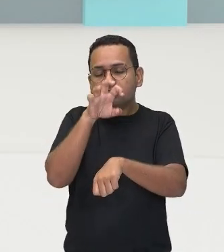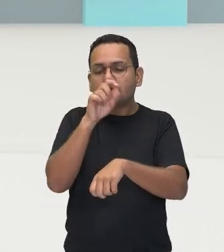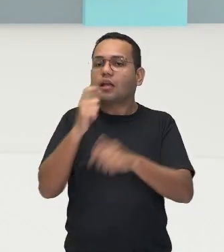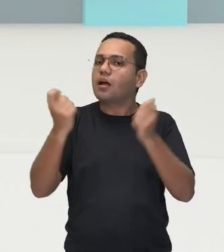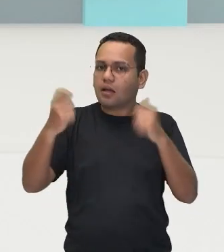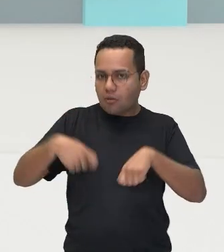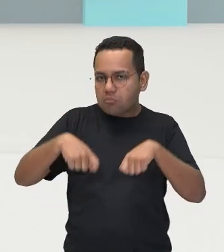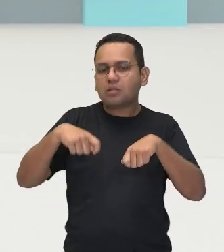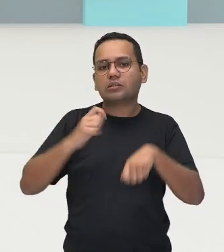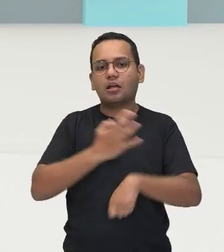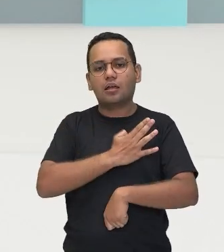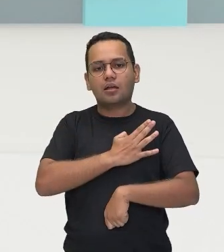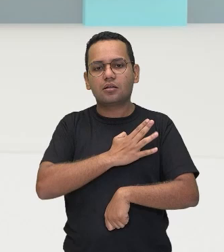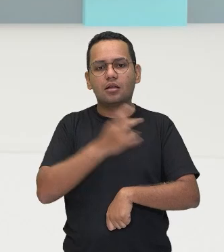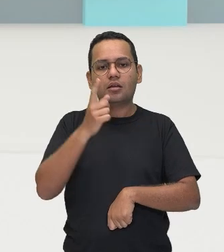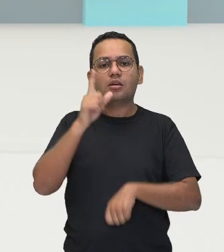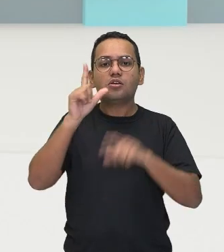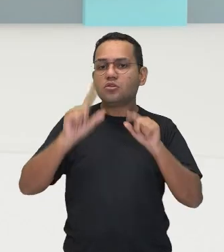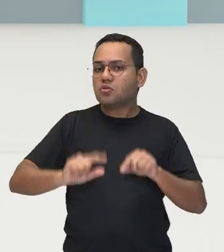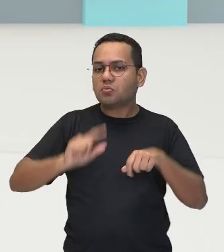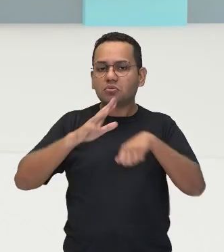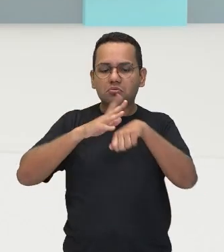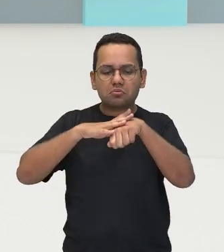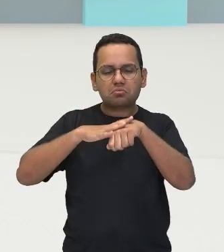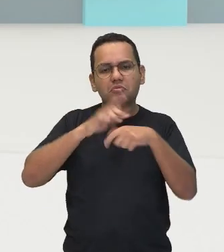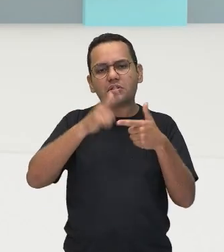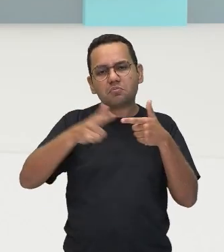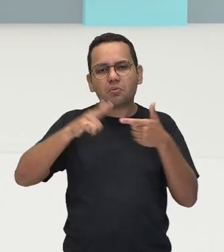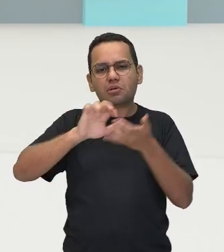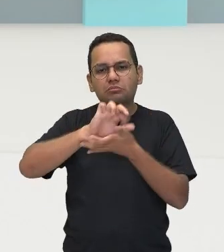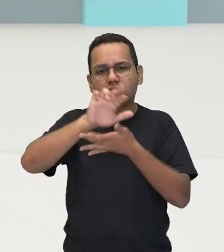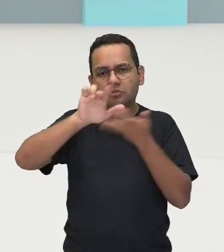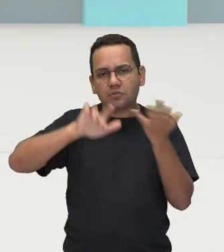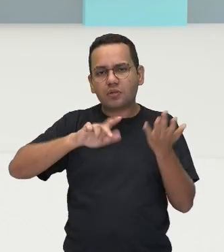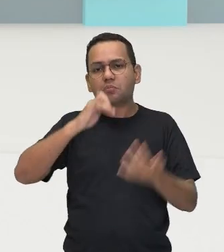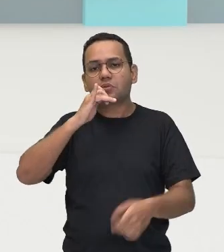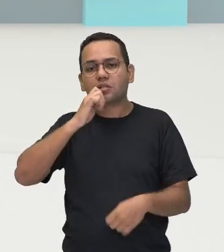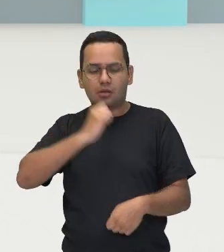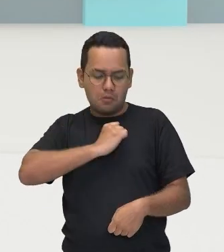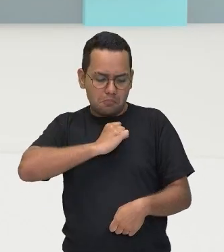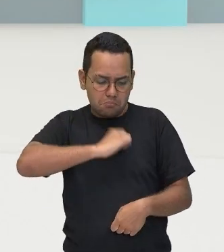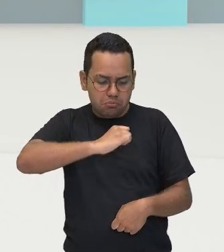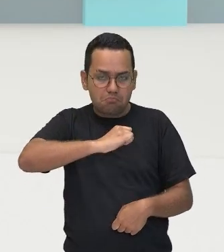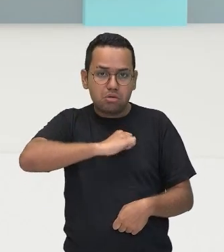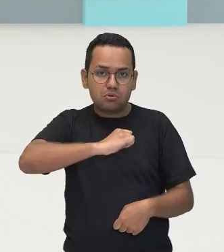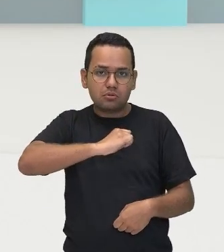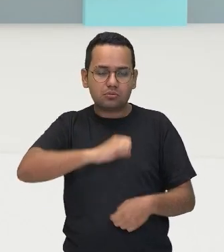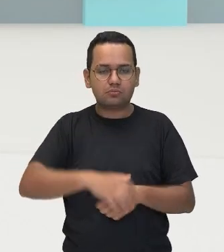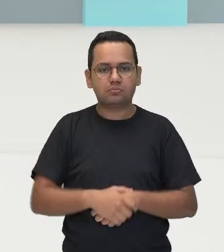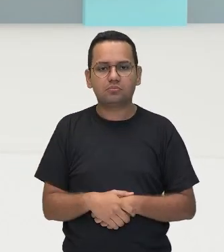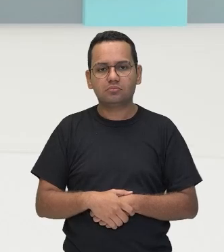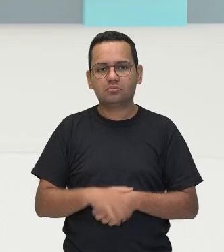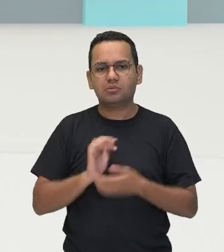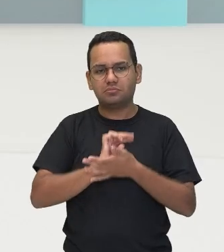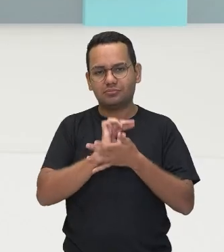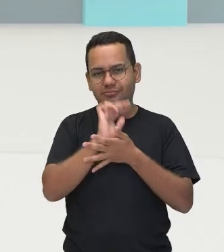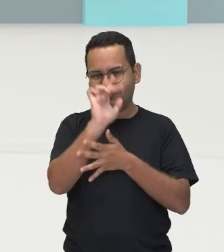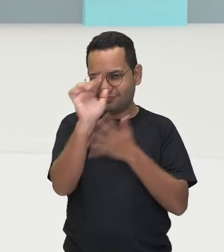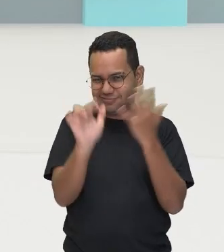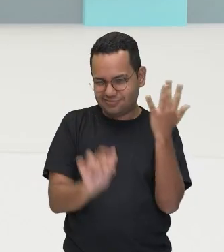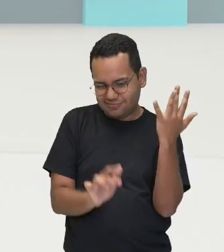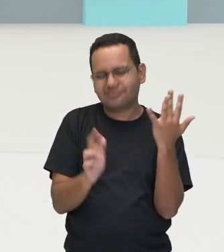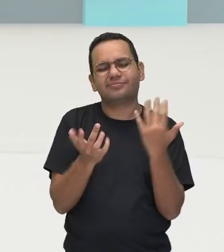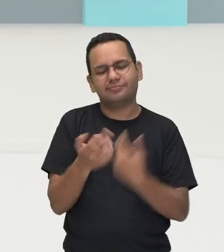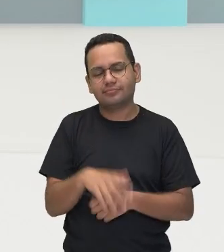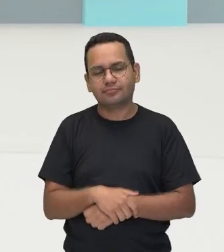diminui, gente, o risco de doenças cardiovasculares, Infarto do miocárdio e problemas de